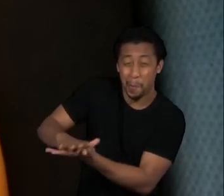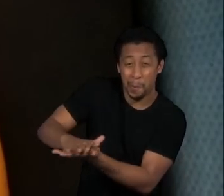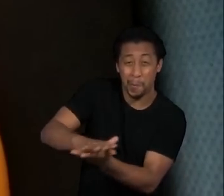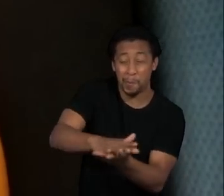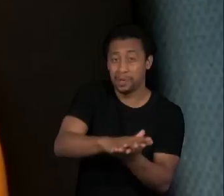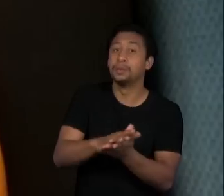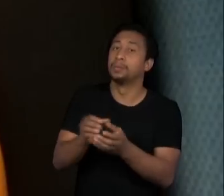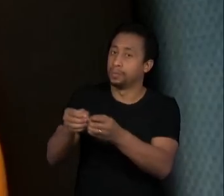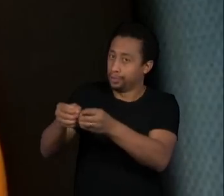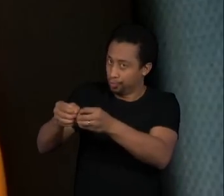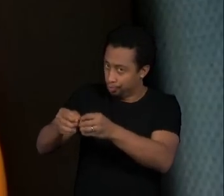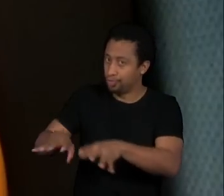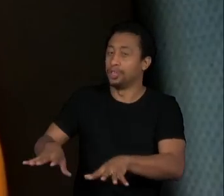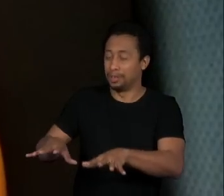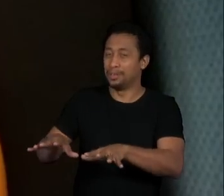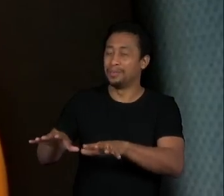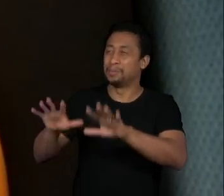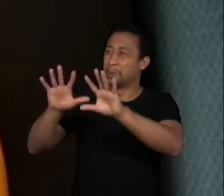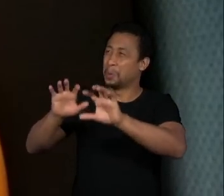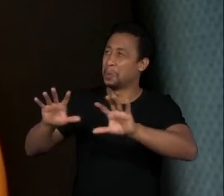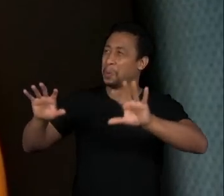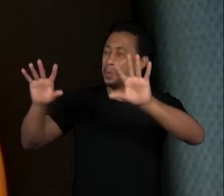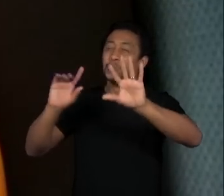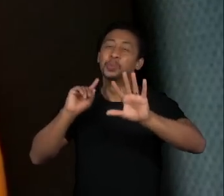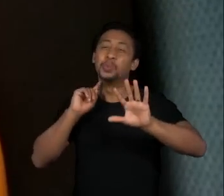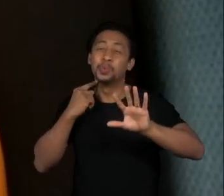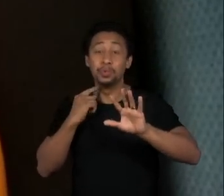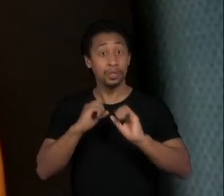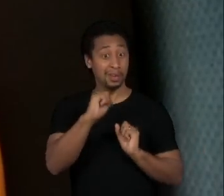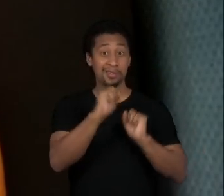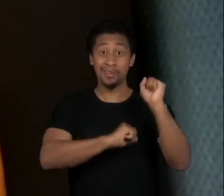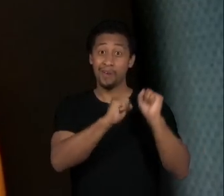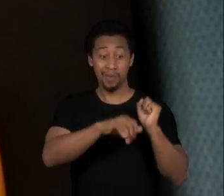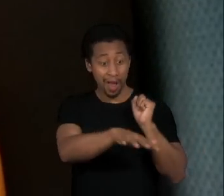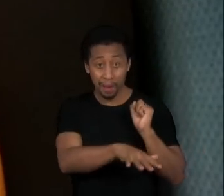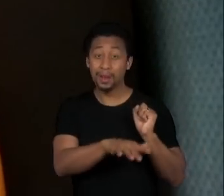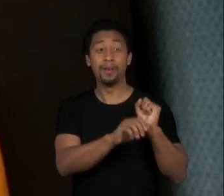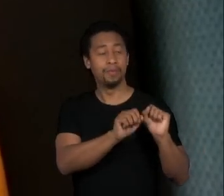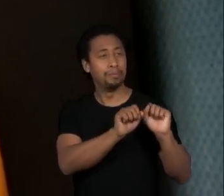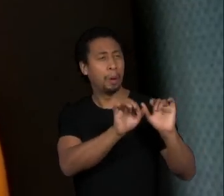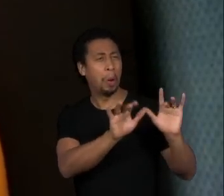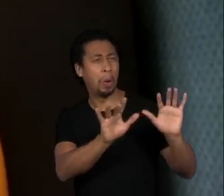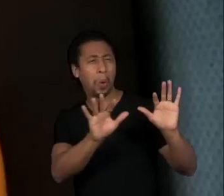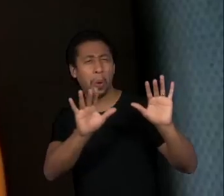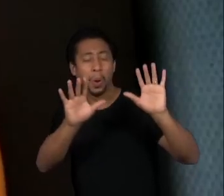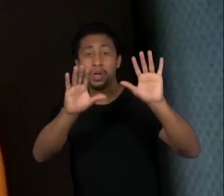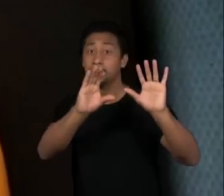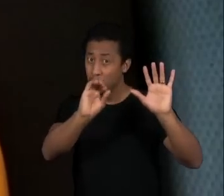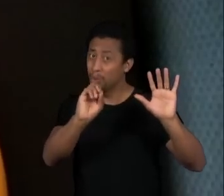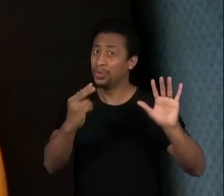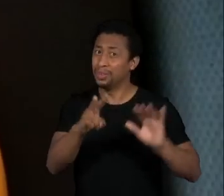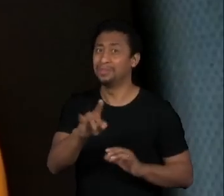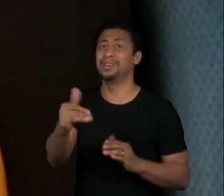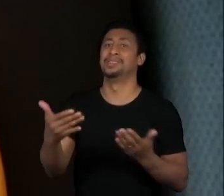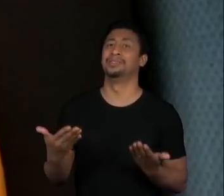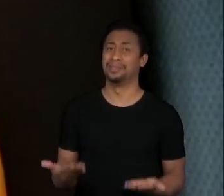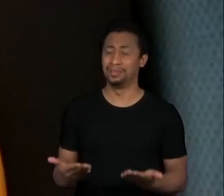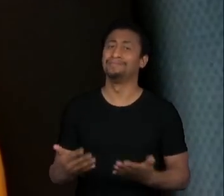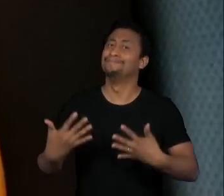serviço ecossistêmico, também vai passar a emitir poluentes, né? E aí a gente vai ter uma grande fase de operação